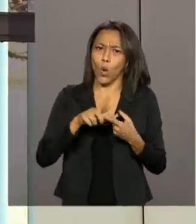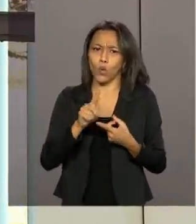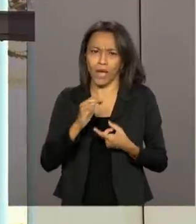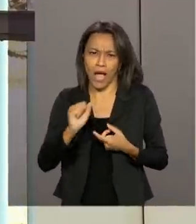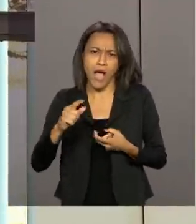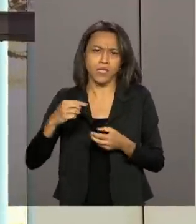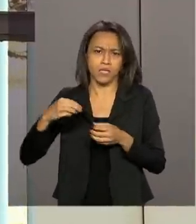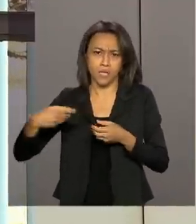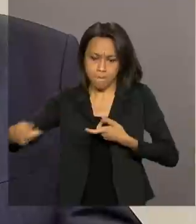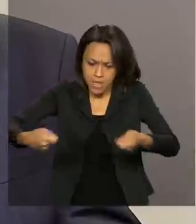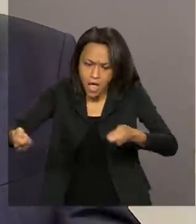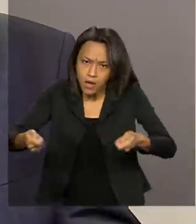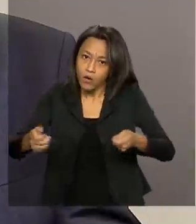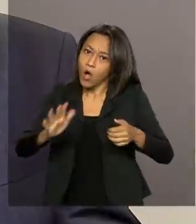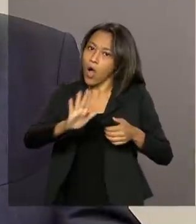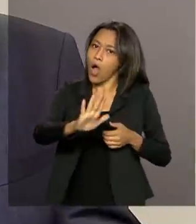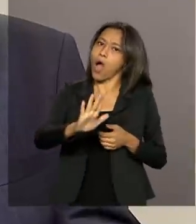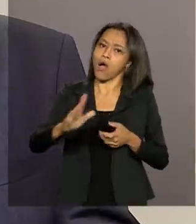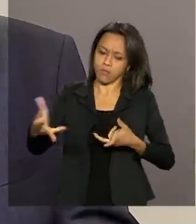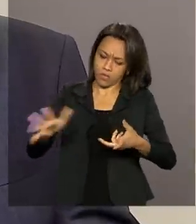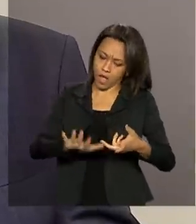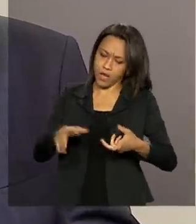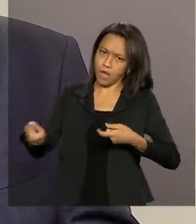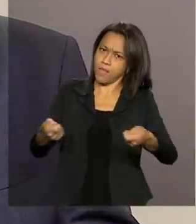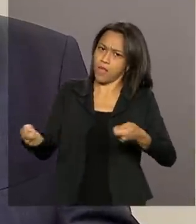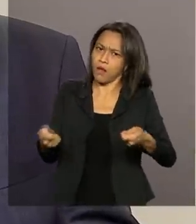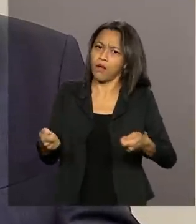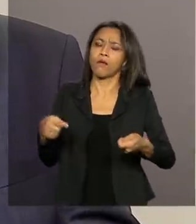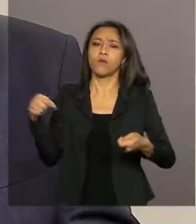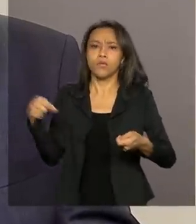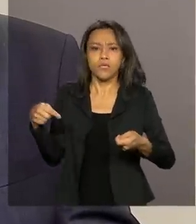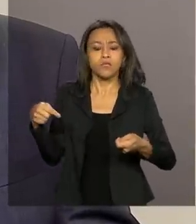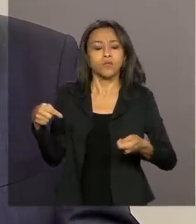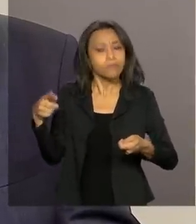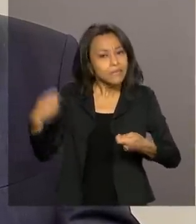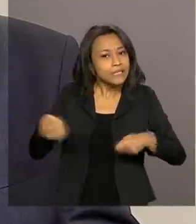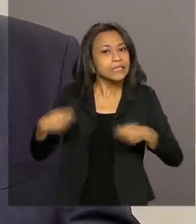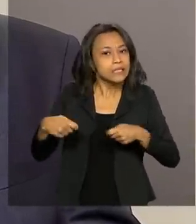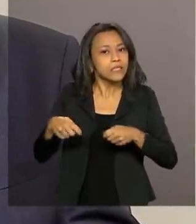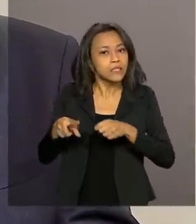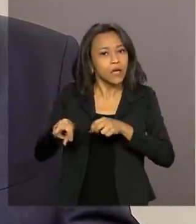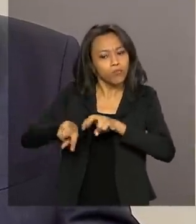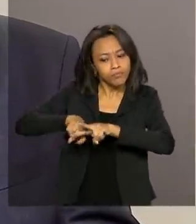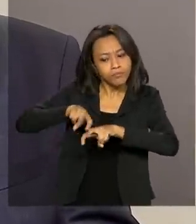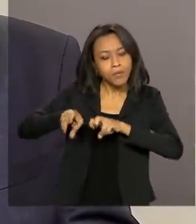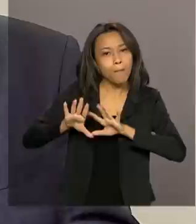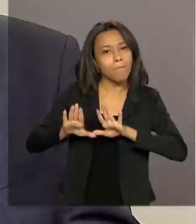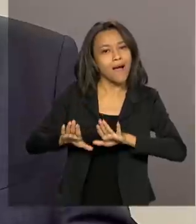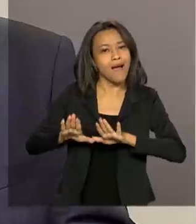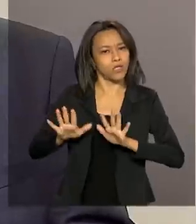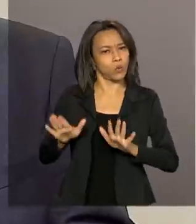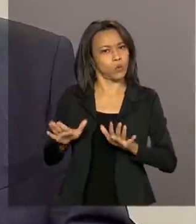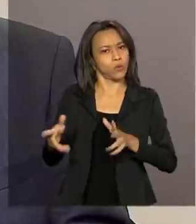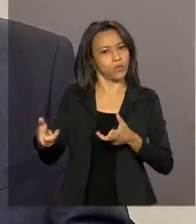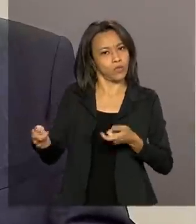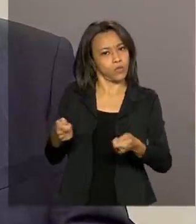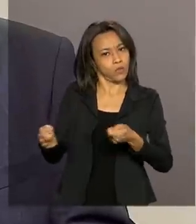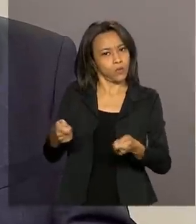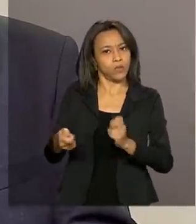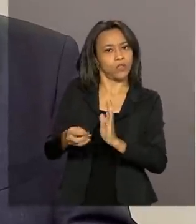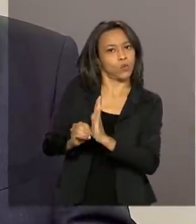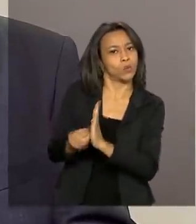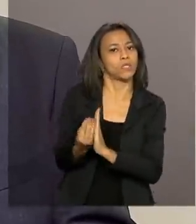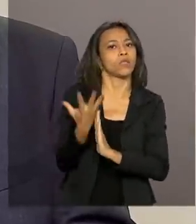mineiros. Aí, a produção mineral, ela tem que ser explorada, né? De forma sustentável.